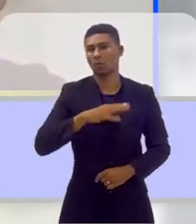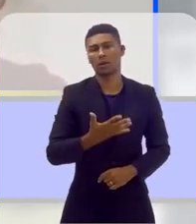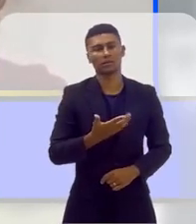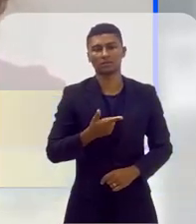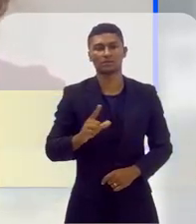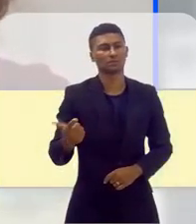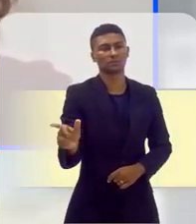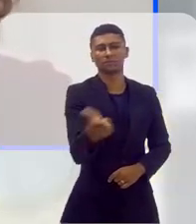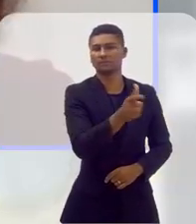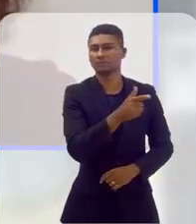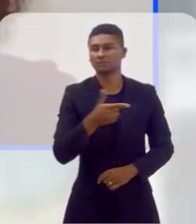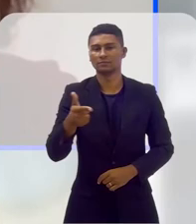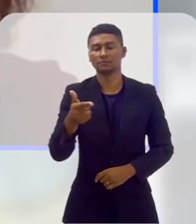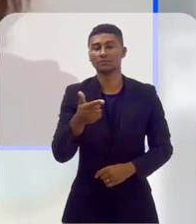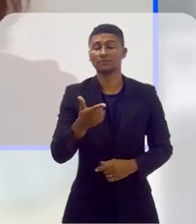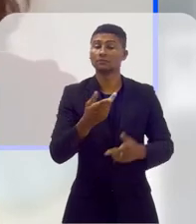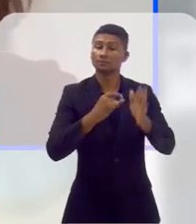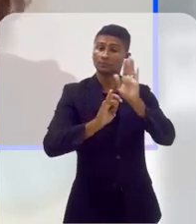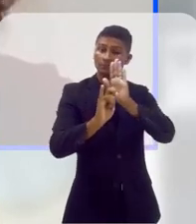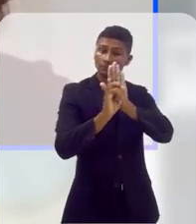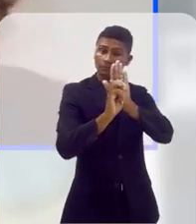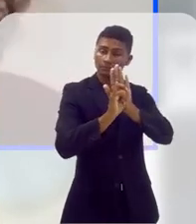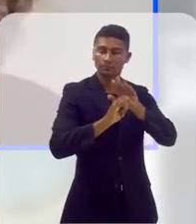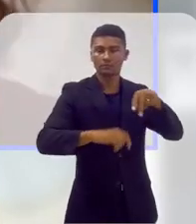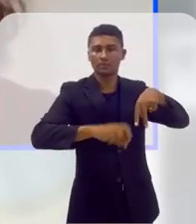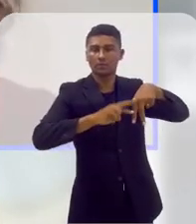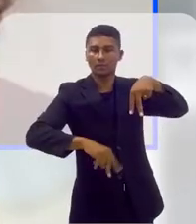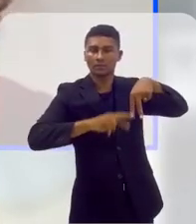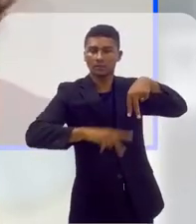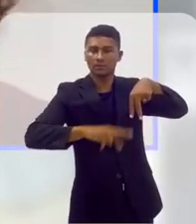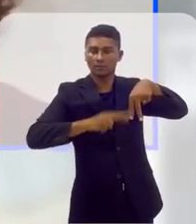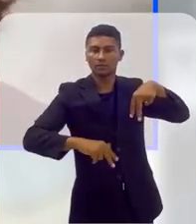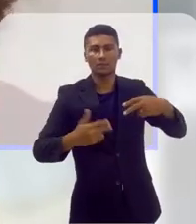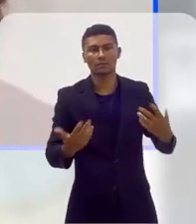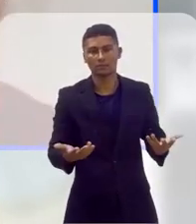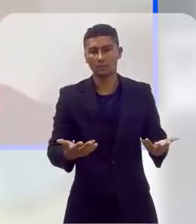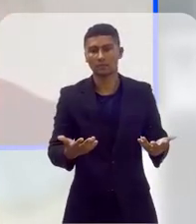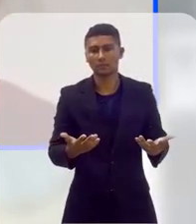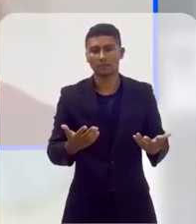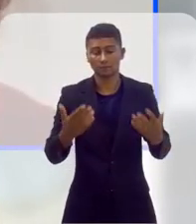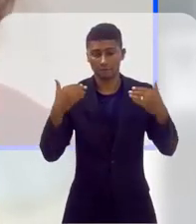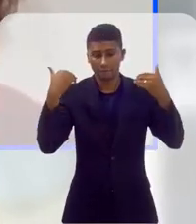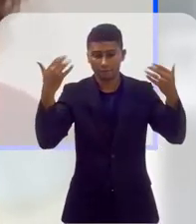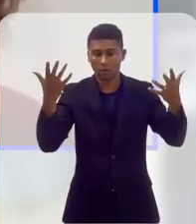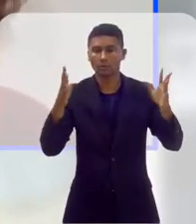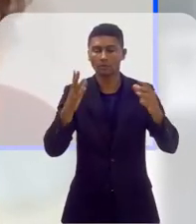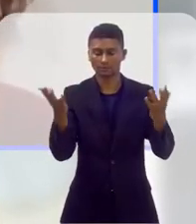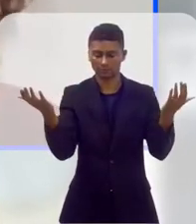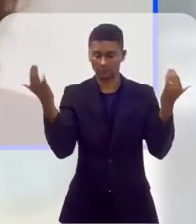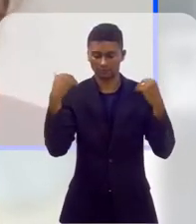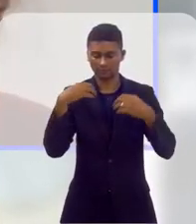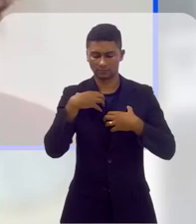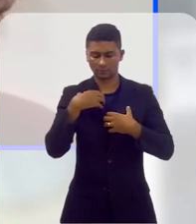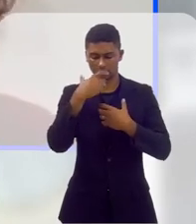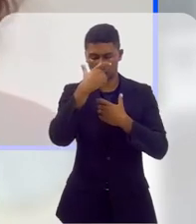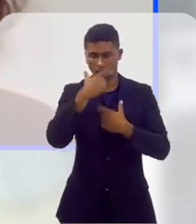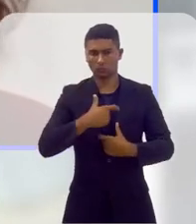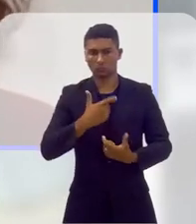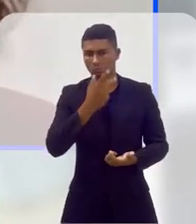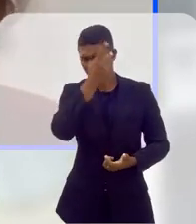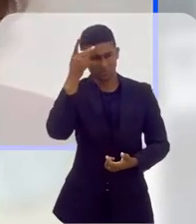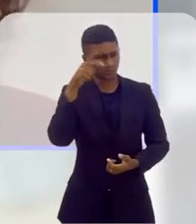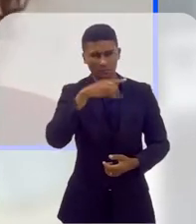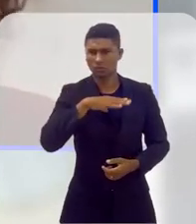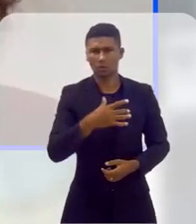sexuais. As identidades de gênero, elas vão para fora, agora as orientações sexuais estão para dentro de nós. As pessoas não têm